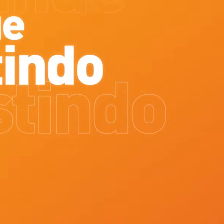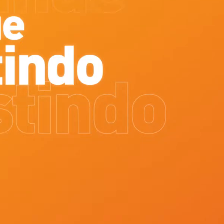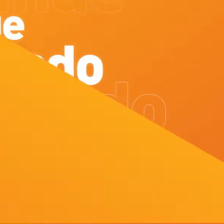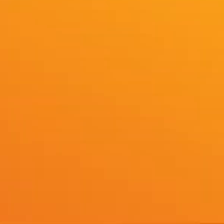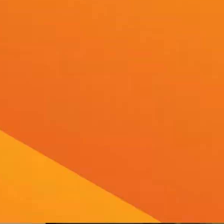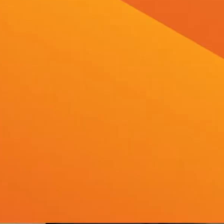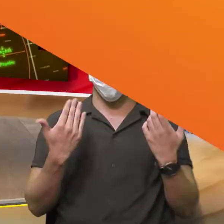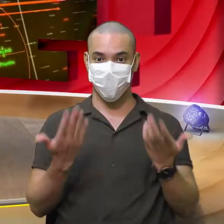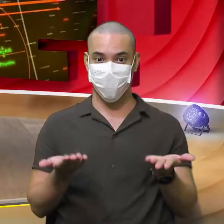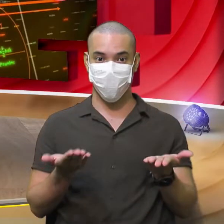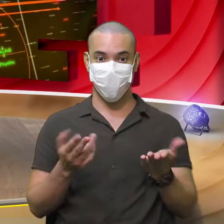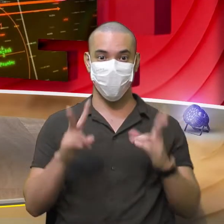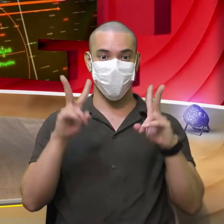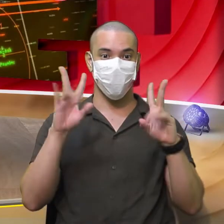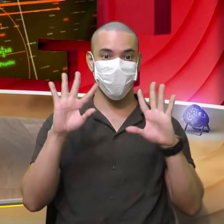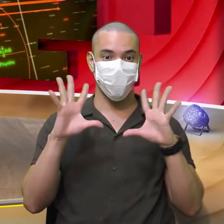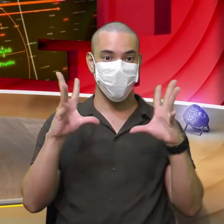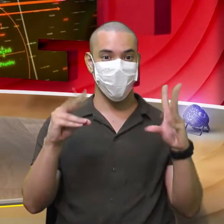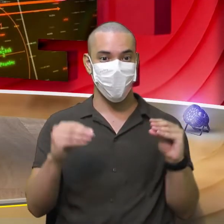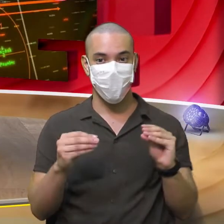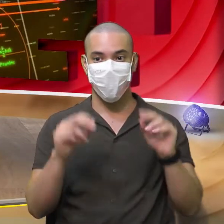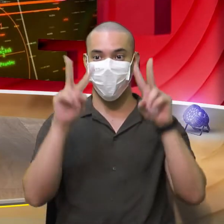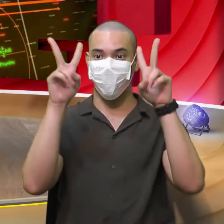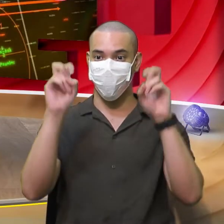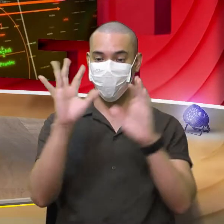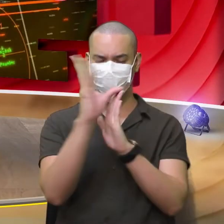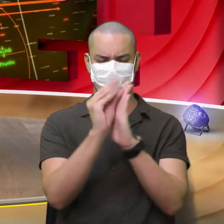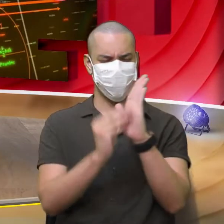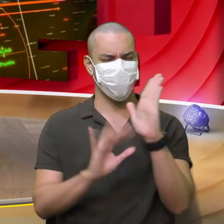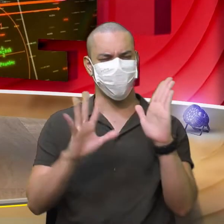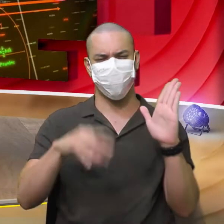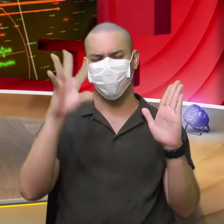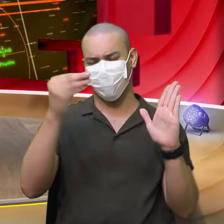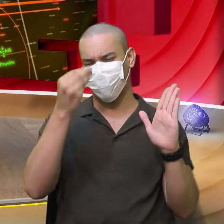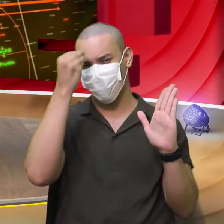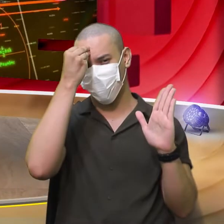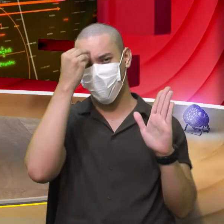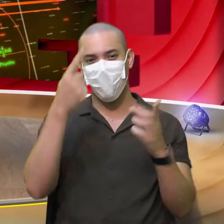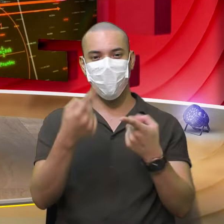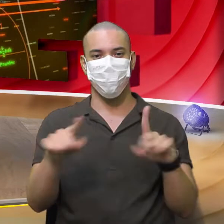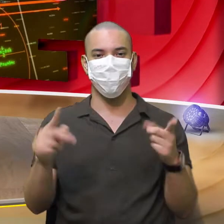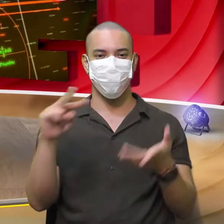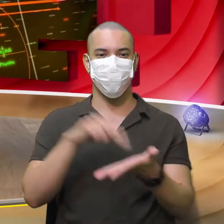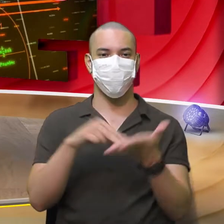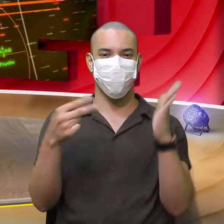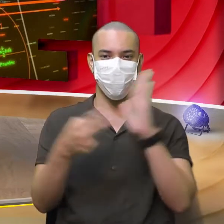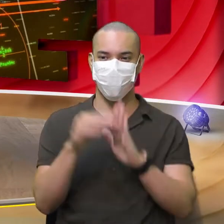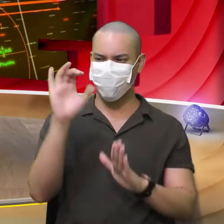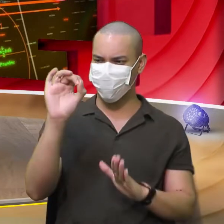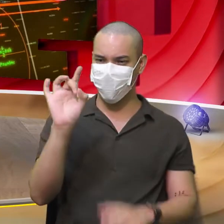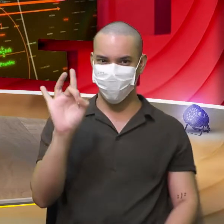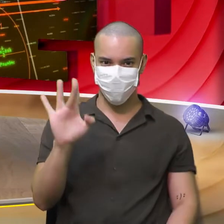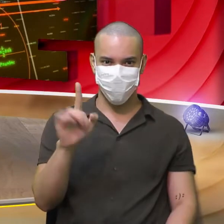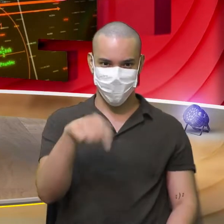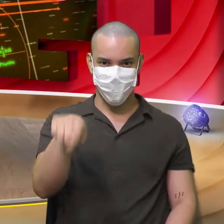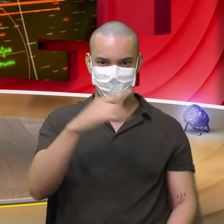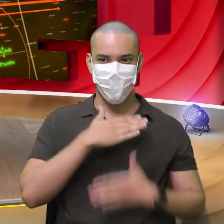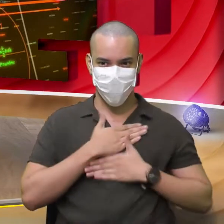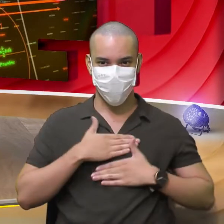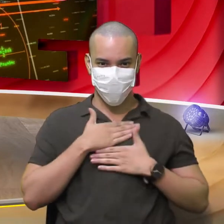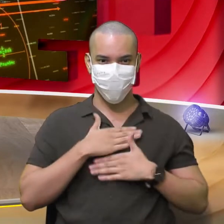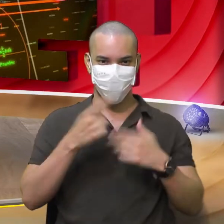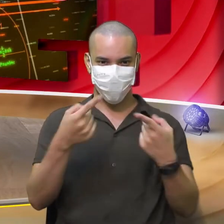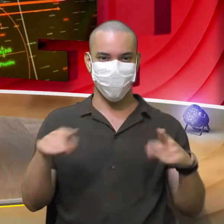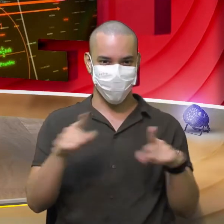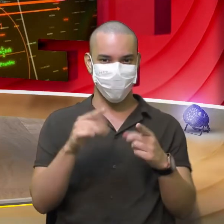E todo o conteúdo eu sei de cor Matriz Nula é aquela que tem zero e só Gostaram da paródia Eles estão cantando